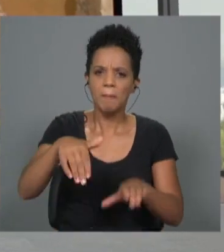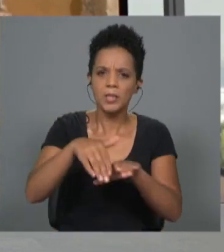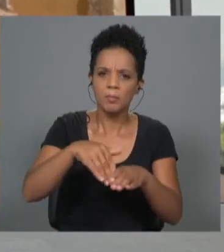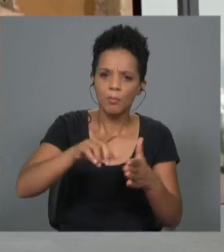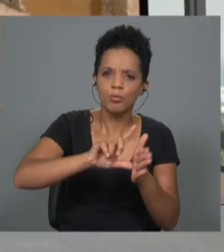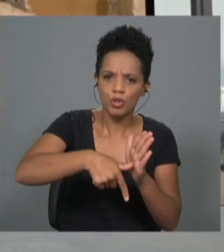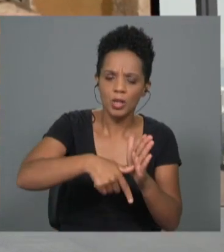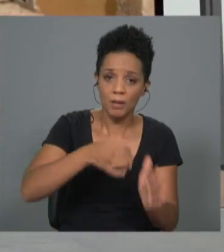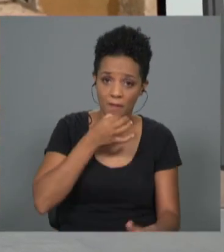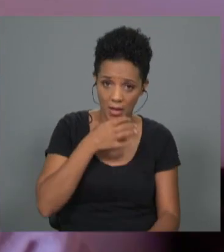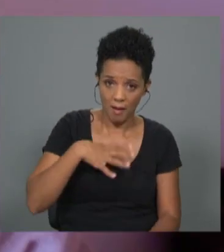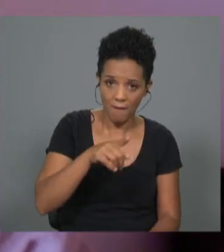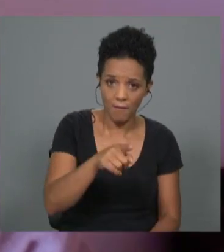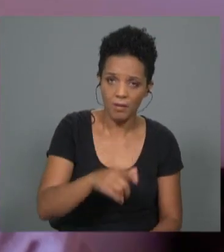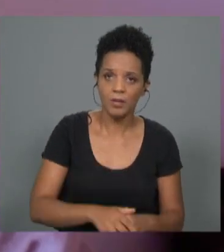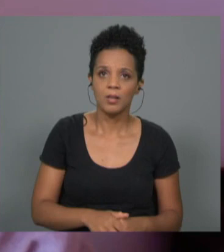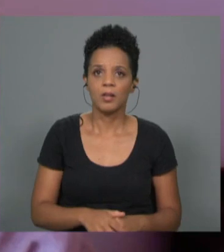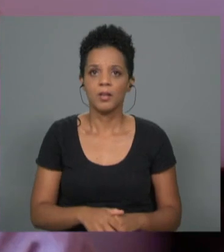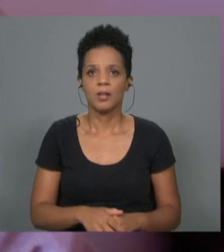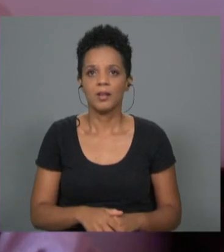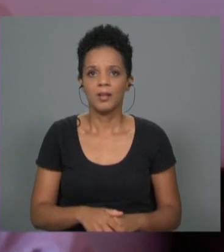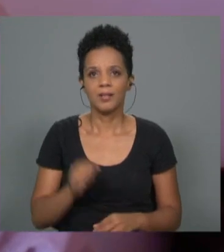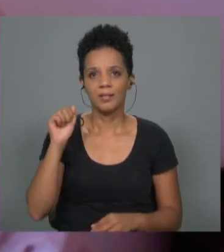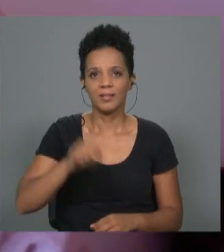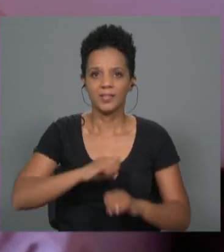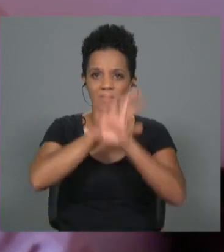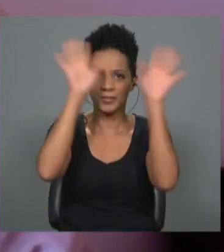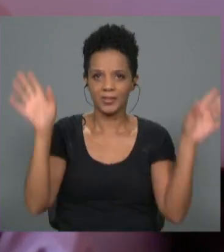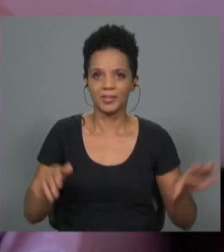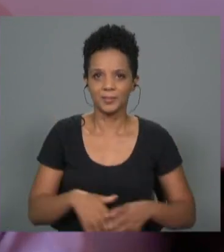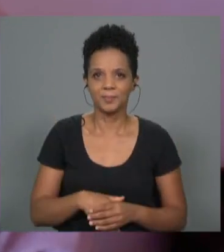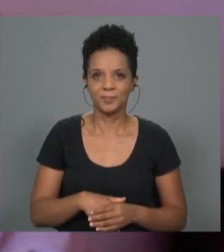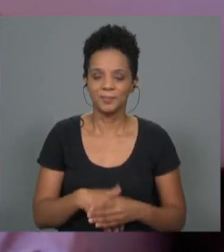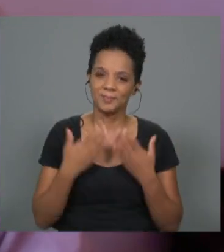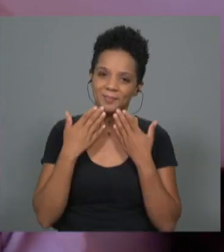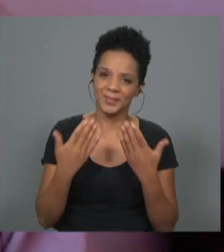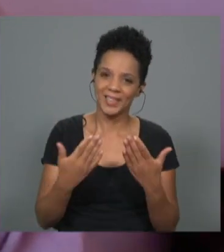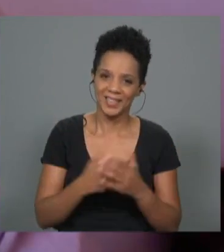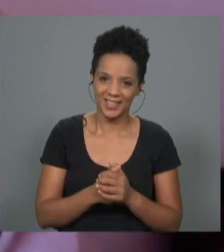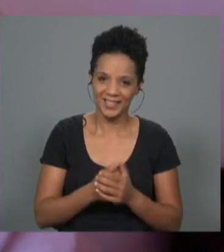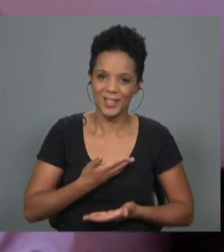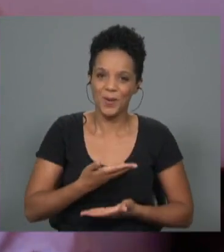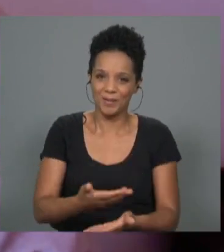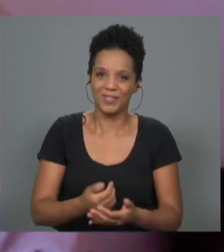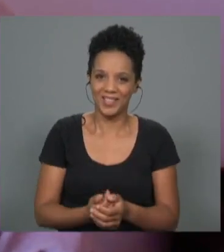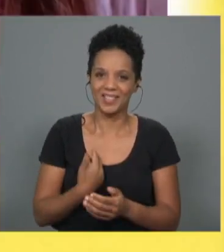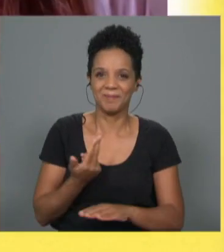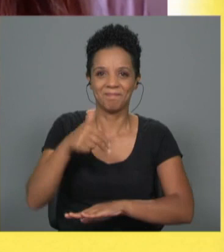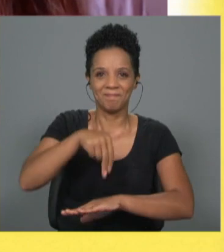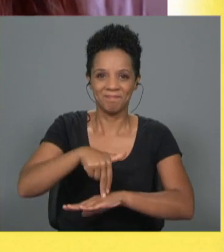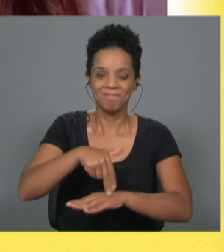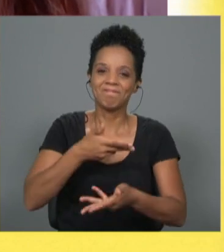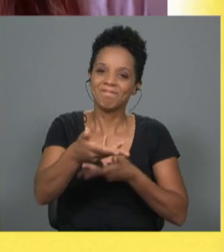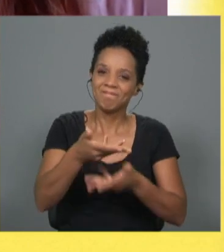projeto. Quer falar-nos dele? Sim, claro que sim. Obrigada por este convite e estar aqui a partilhar esta